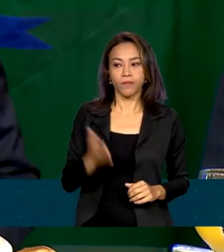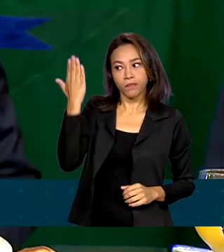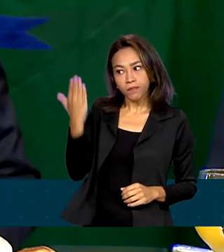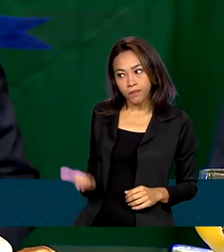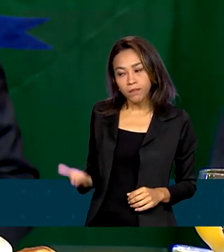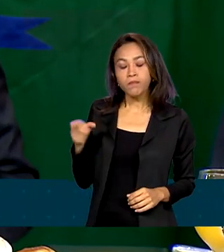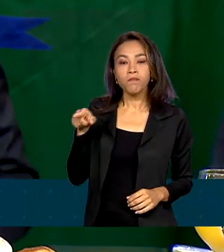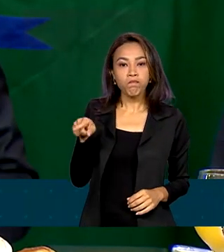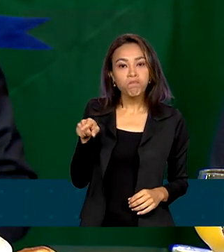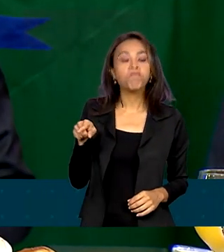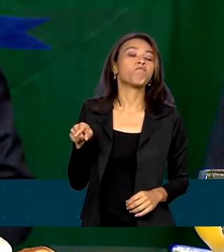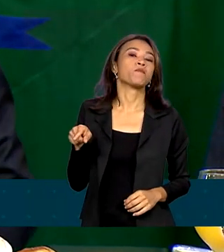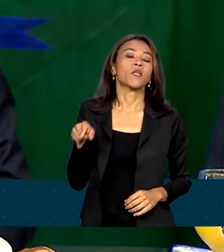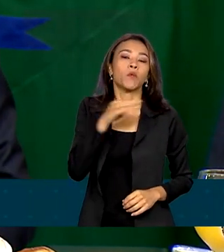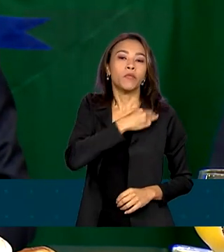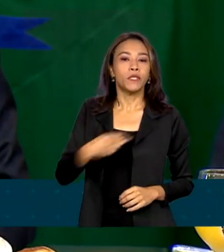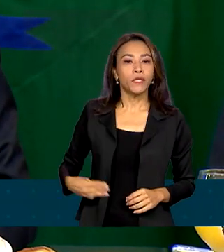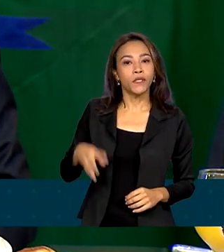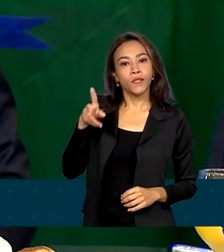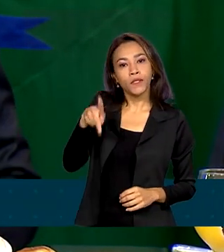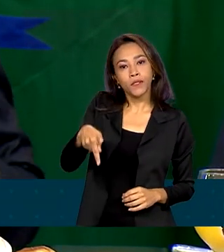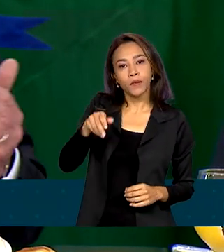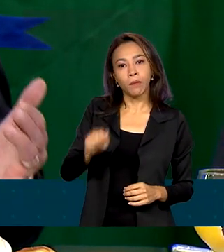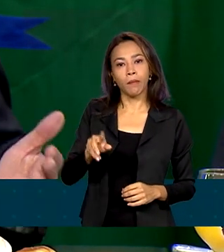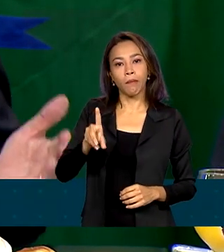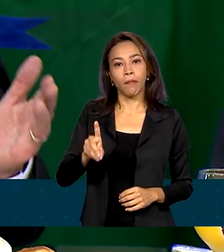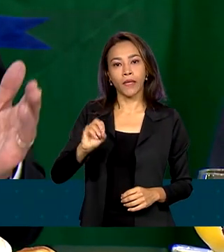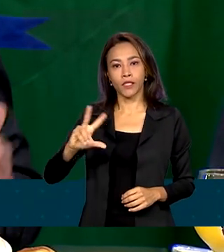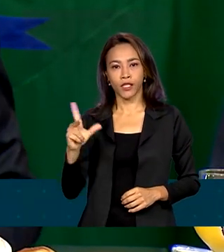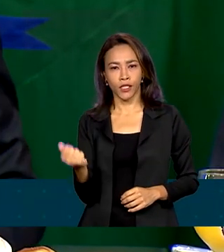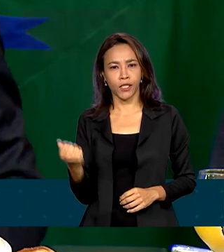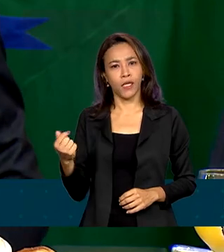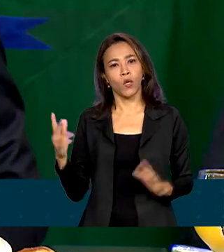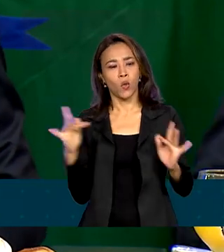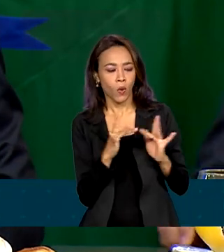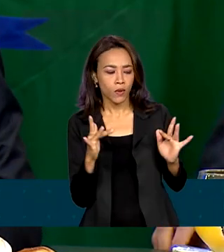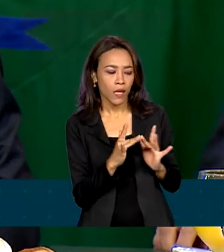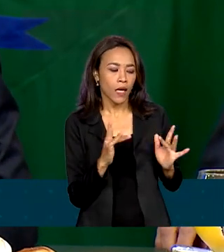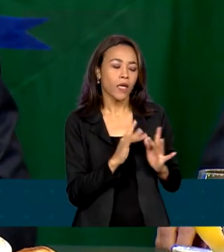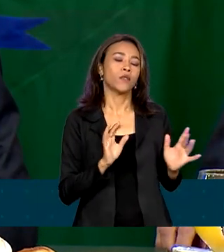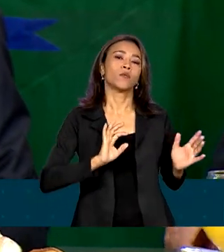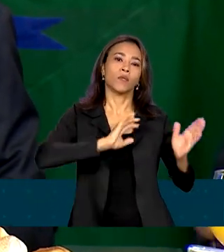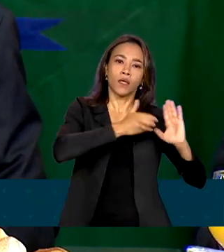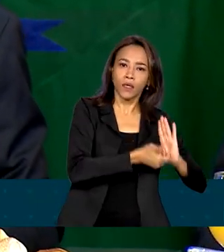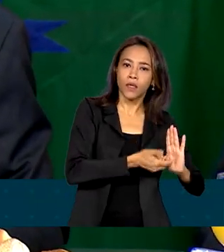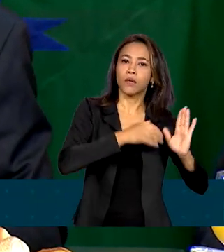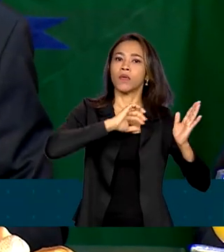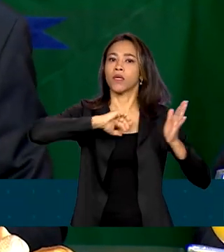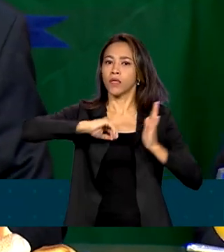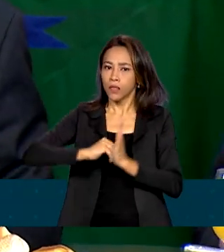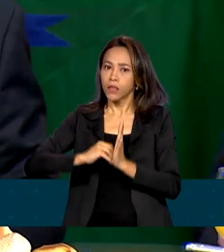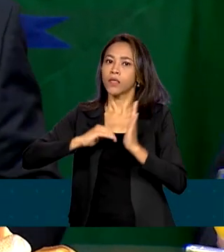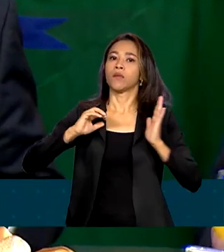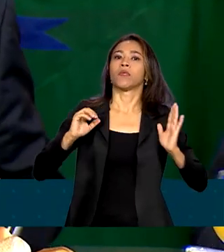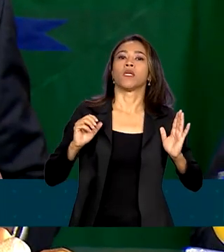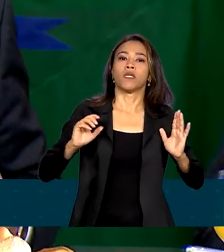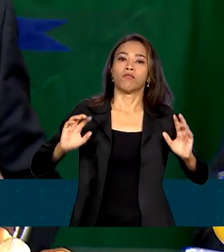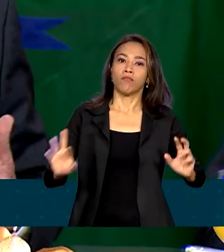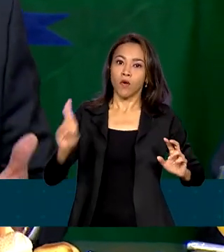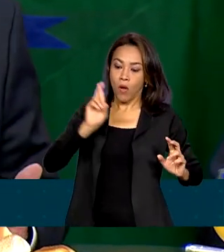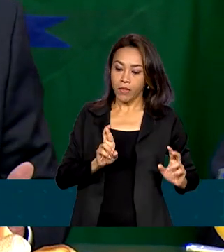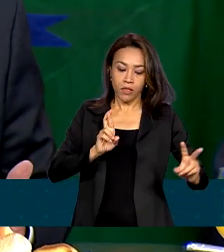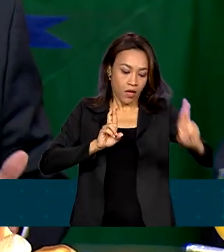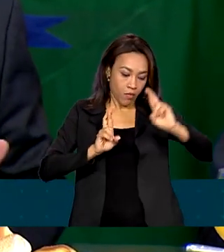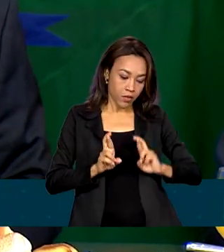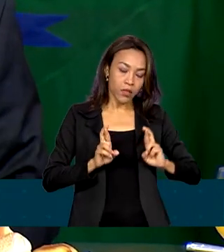missão, sabe, de junto com os líderes, tanto na Câmara, o Zé Guimarães, o Jacques Wagner no Senado e o Randolph no Congresso, ele